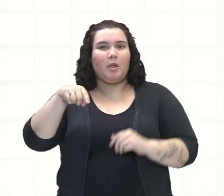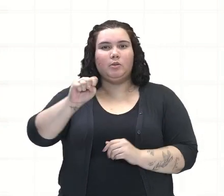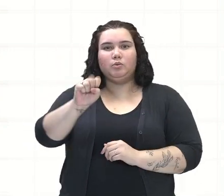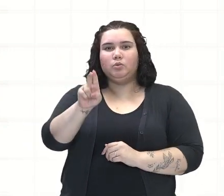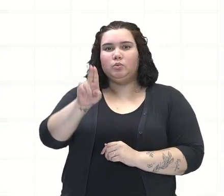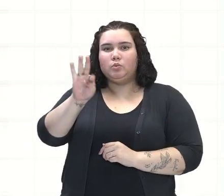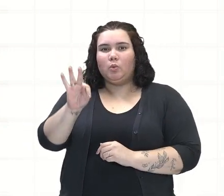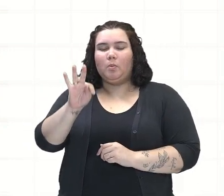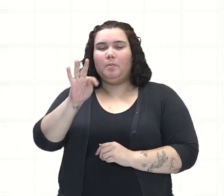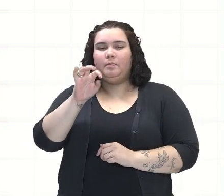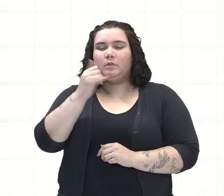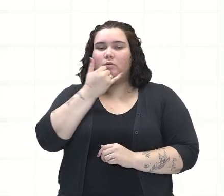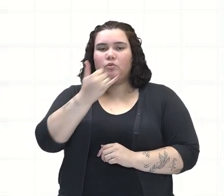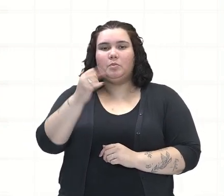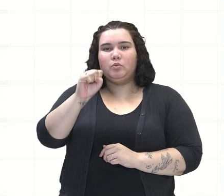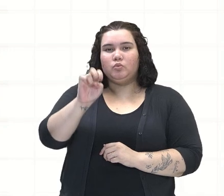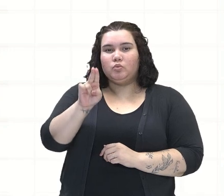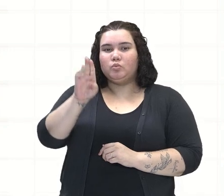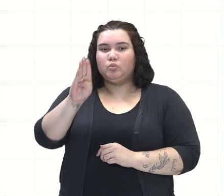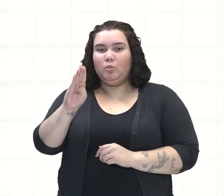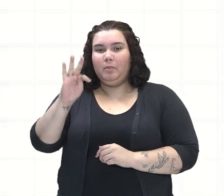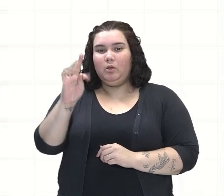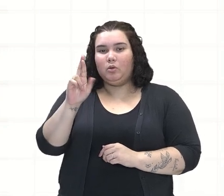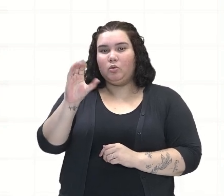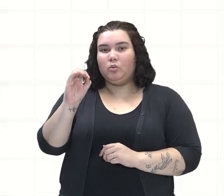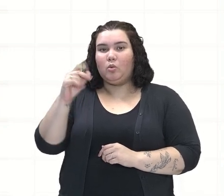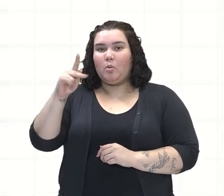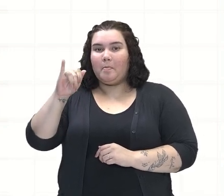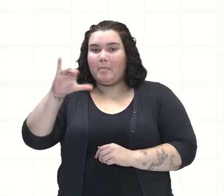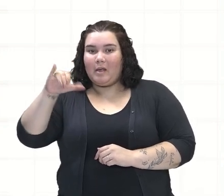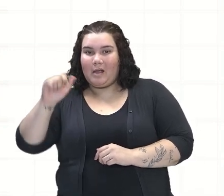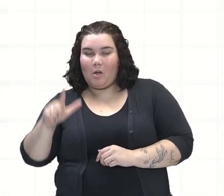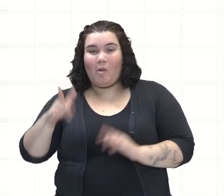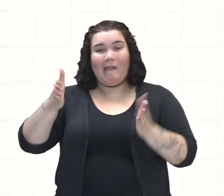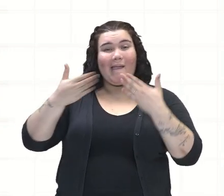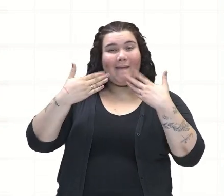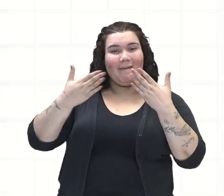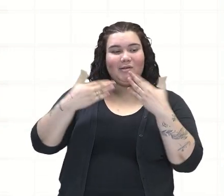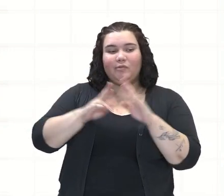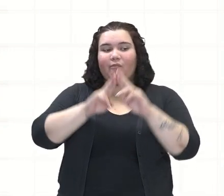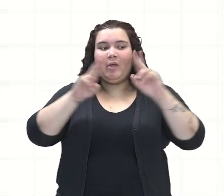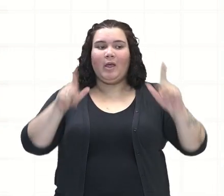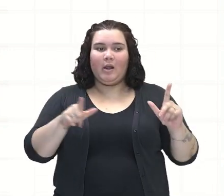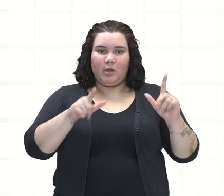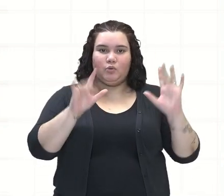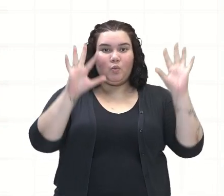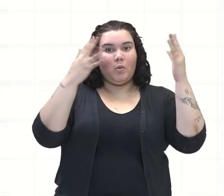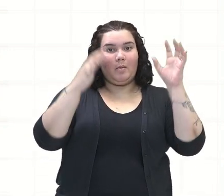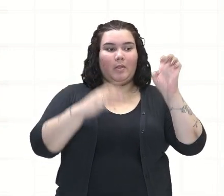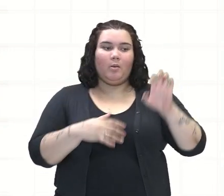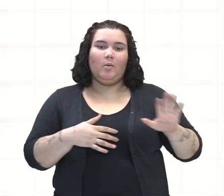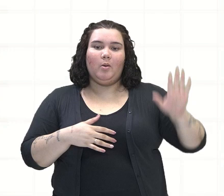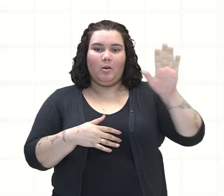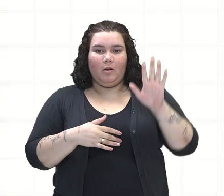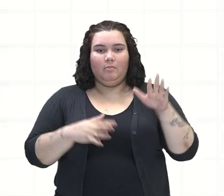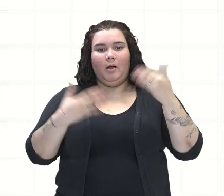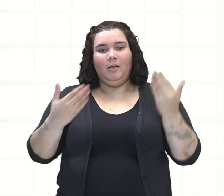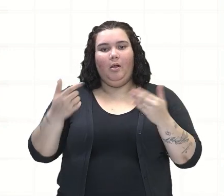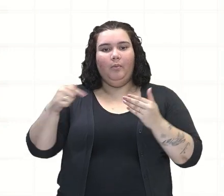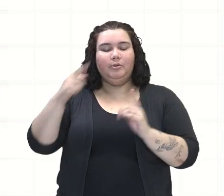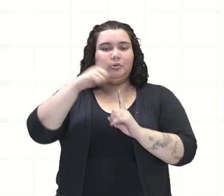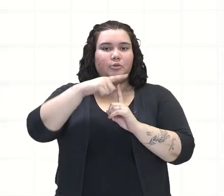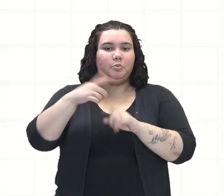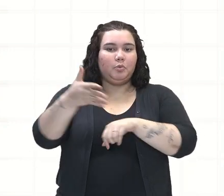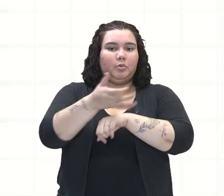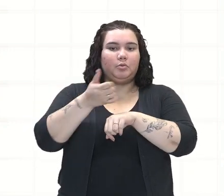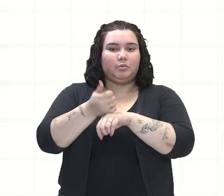que é mais quente e diferente do clima temperado lá na Europa, eles tiveram ali um modelo de colonização mais diferente, como eu